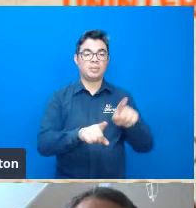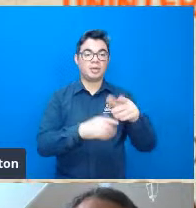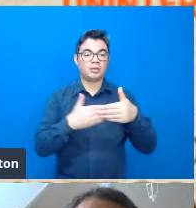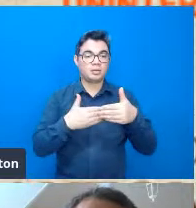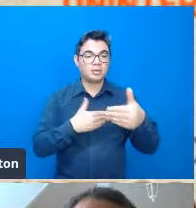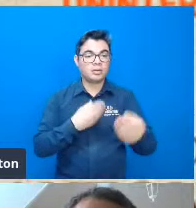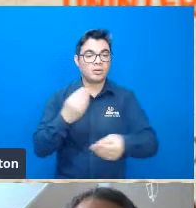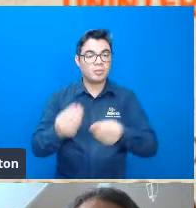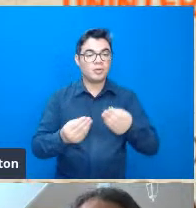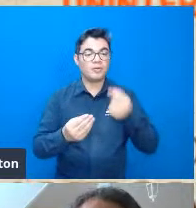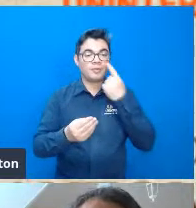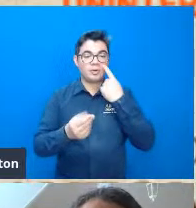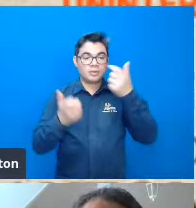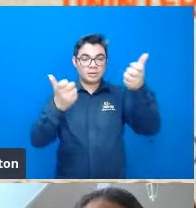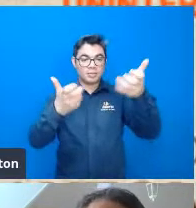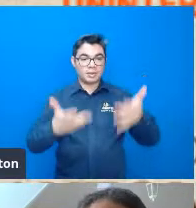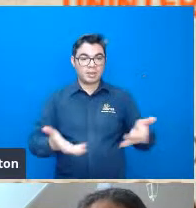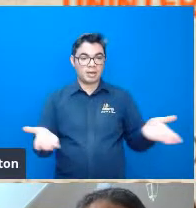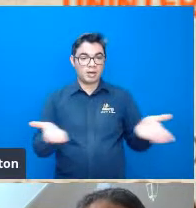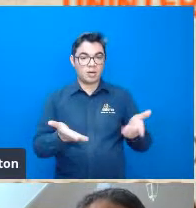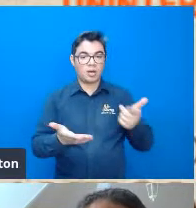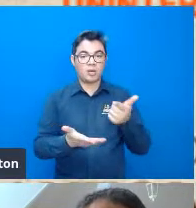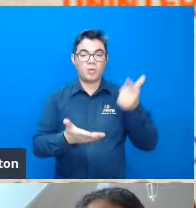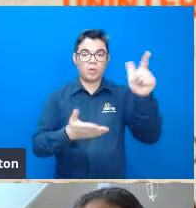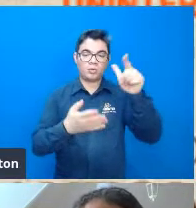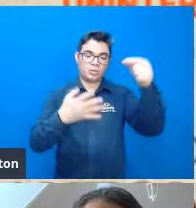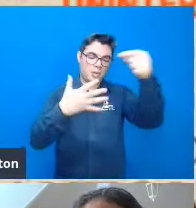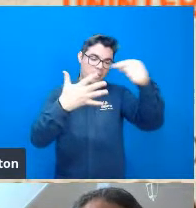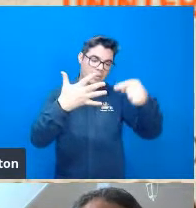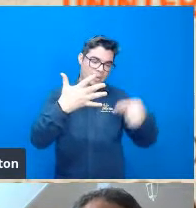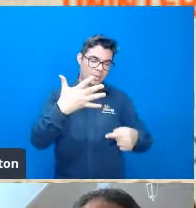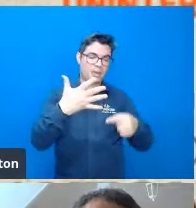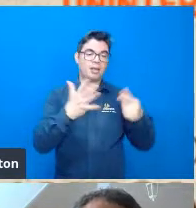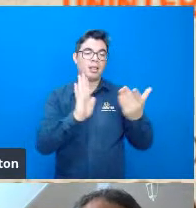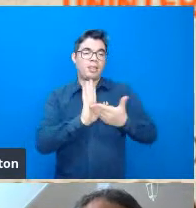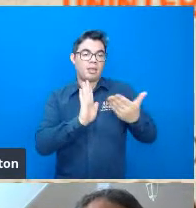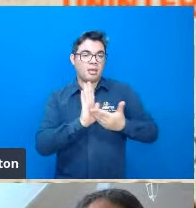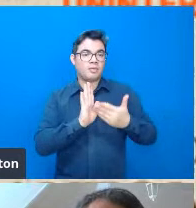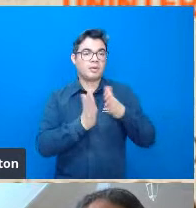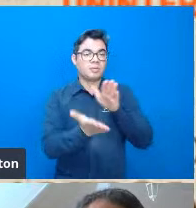não vou entrar no mérito dos outros livros que ele publicou